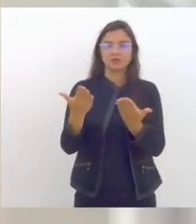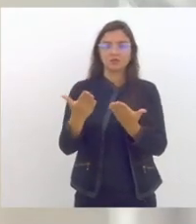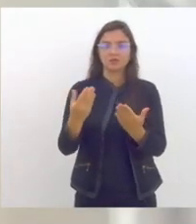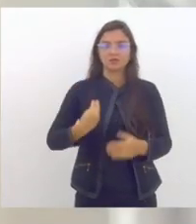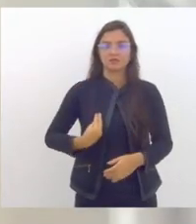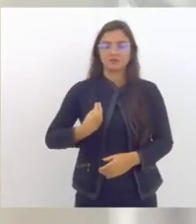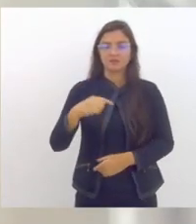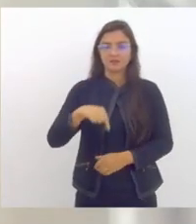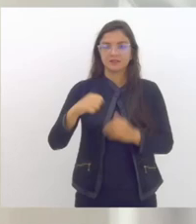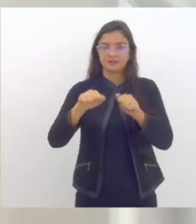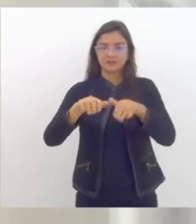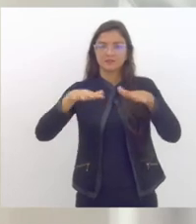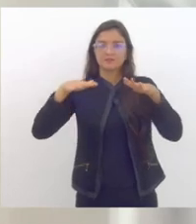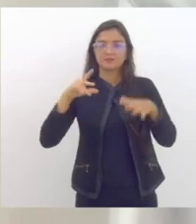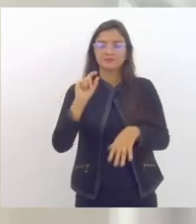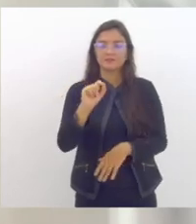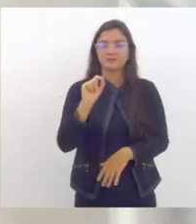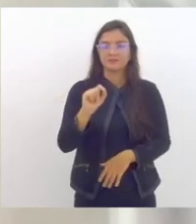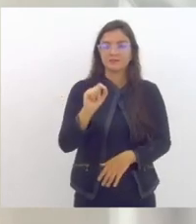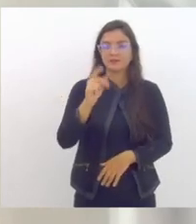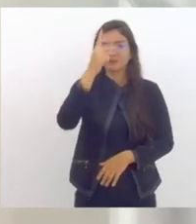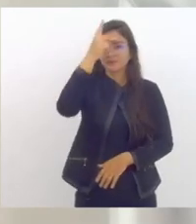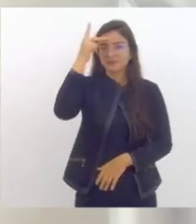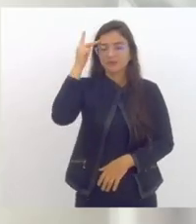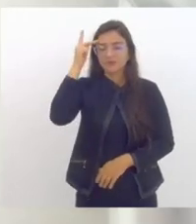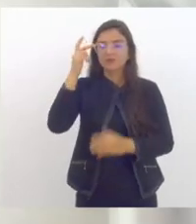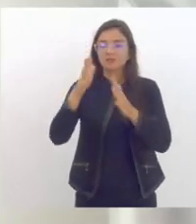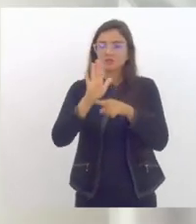dessa audiência pública pra nos ajudar nessas reflexões